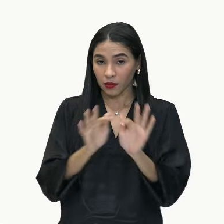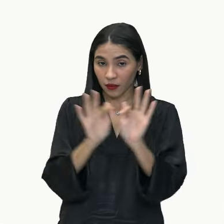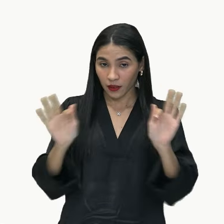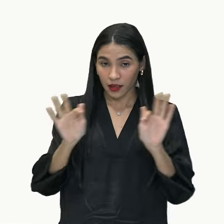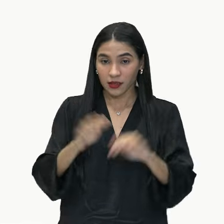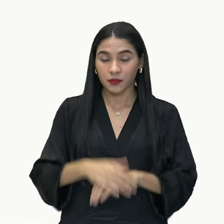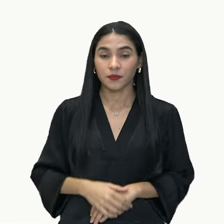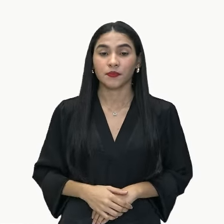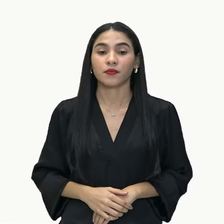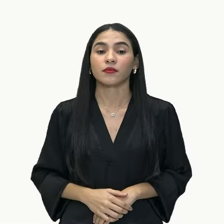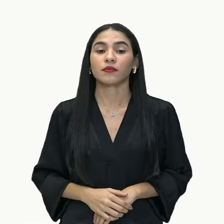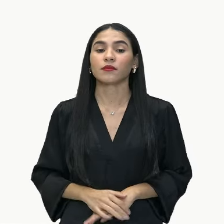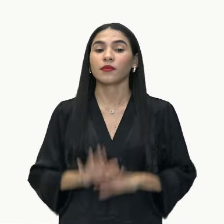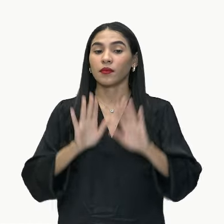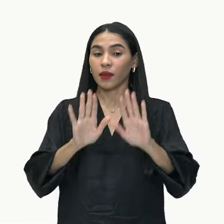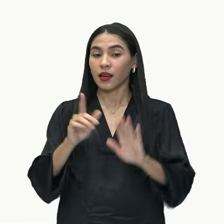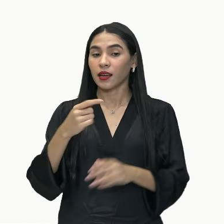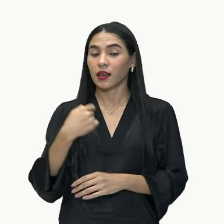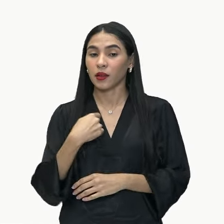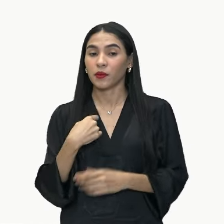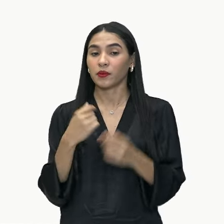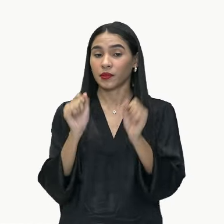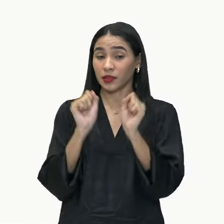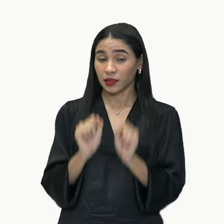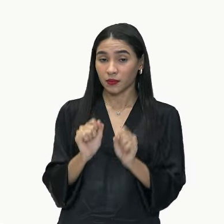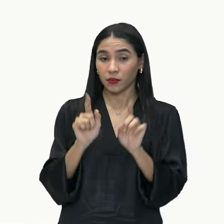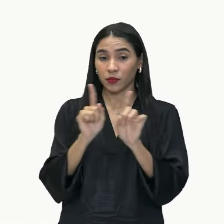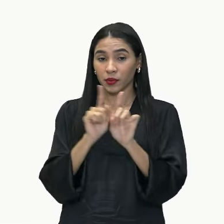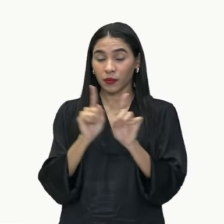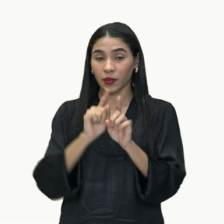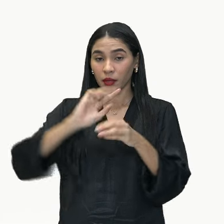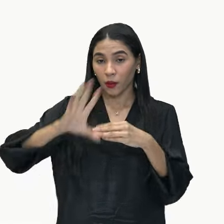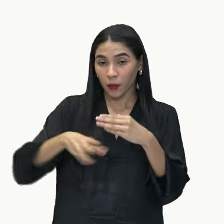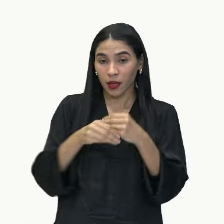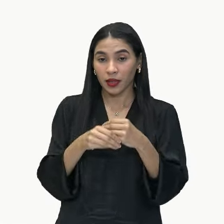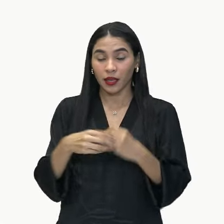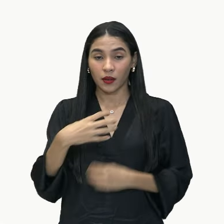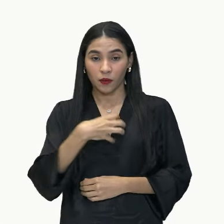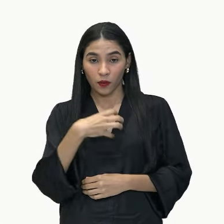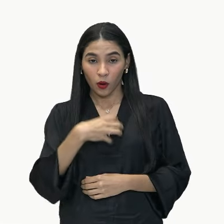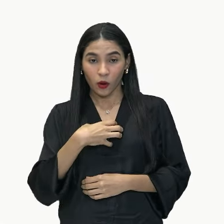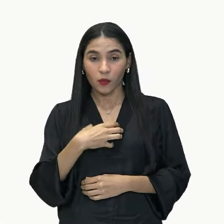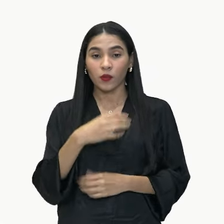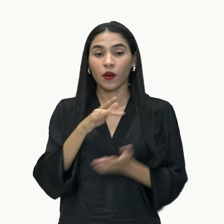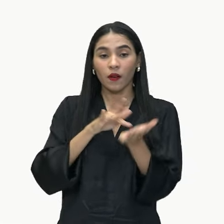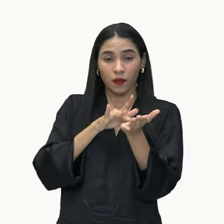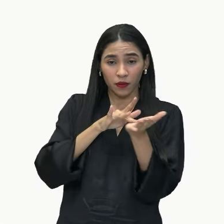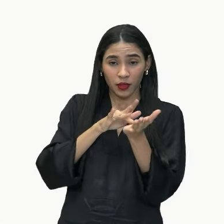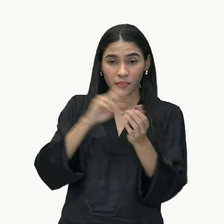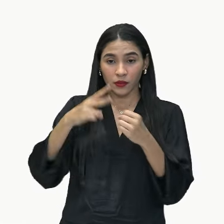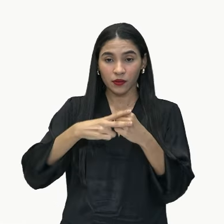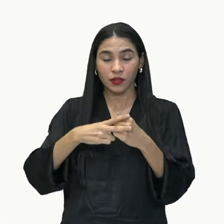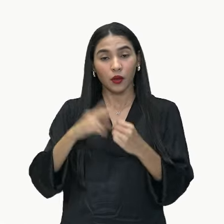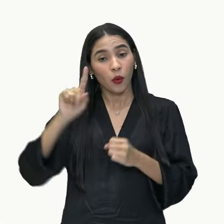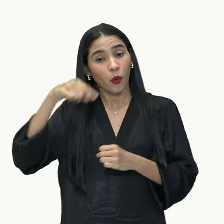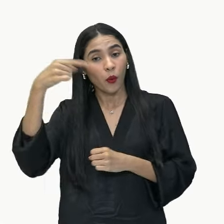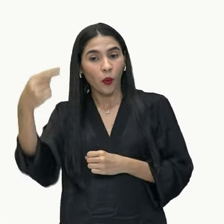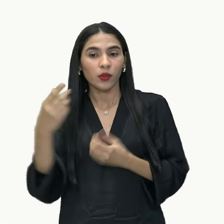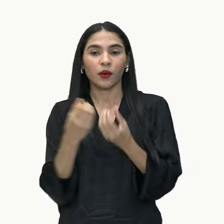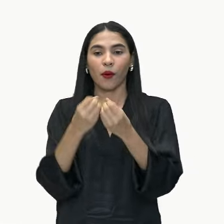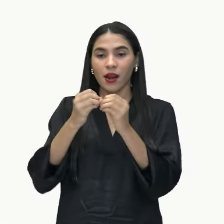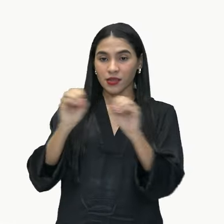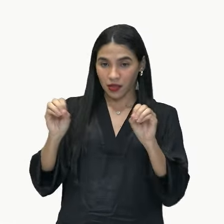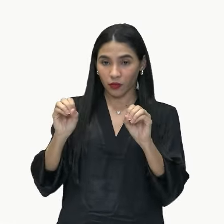Mas, eu também poderia complementar o sentido desse verbo finge com uma outra oração